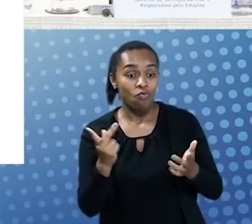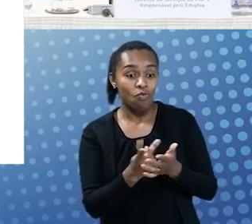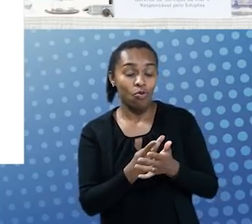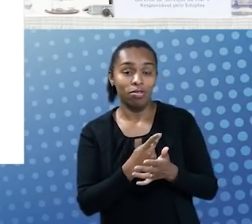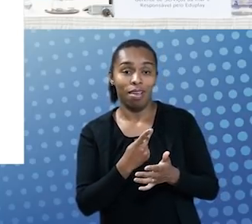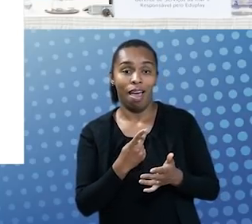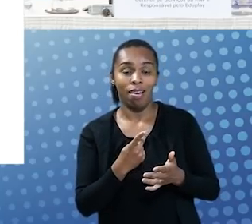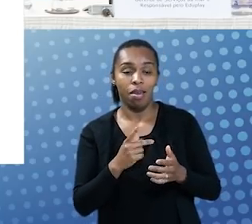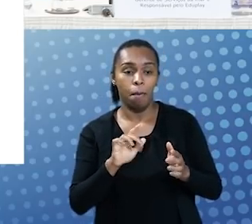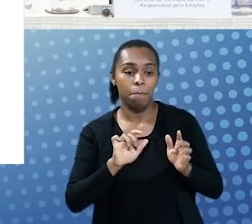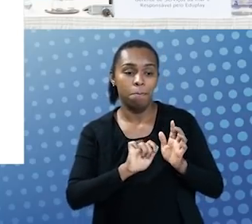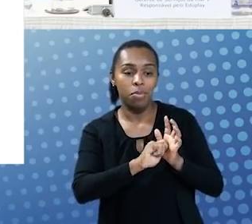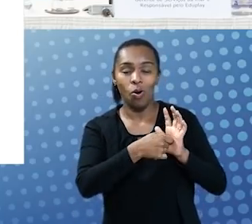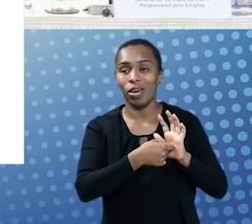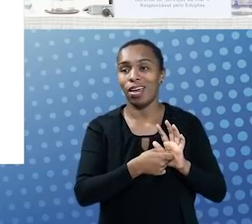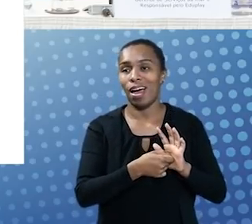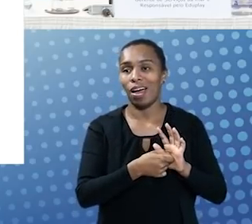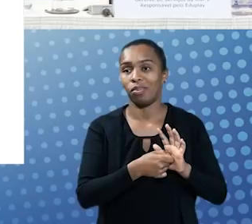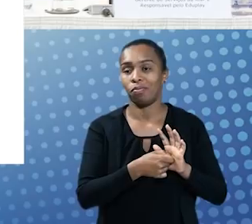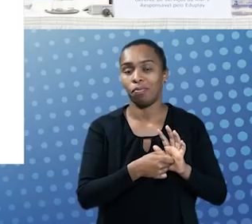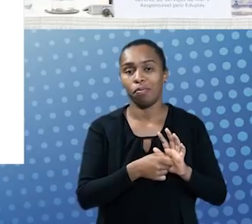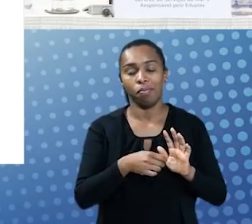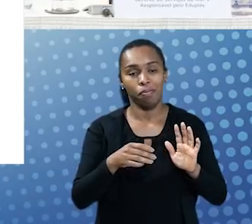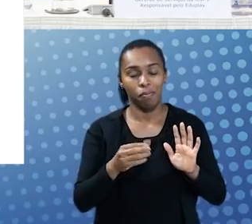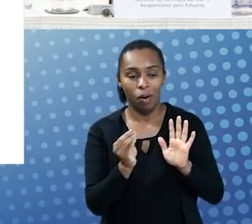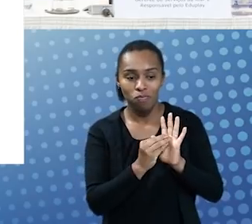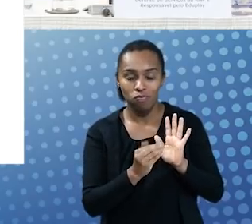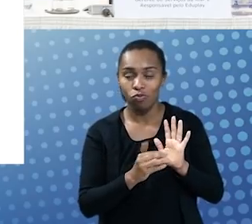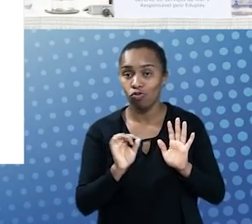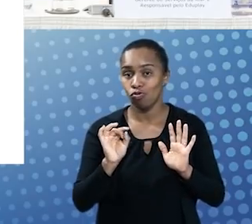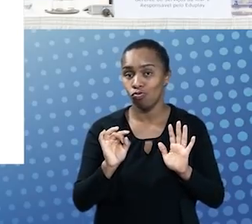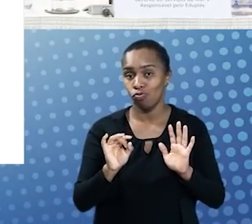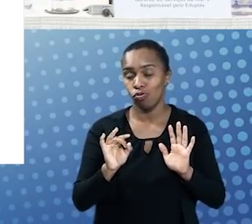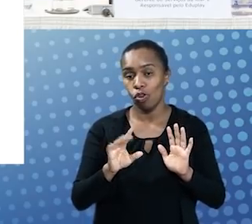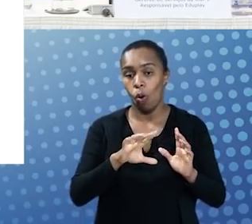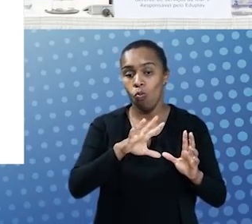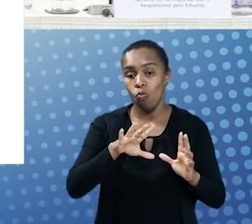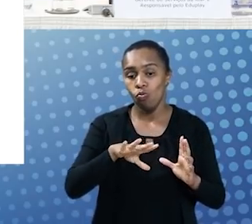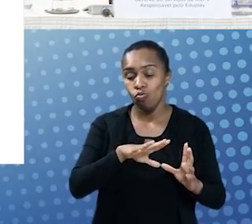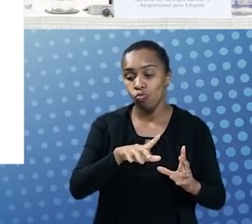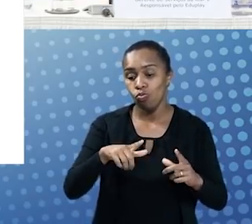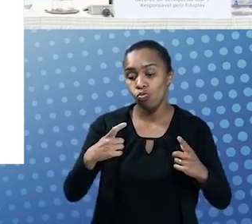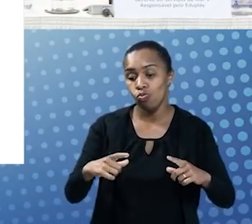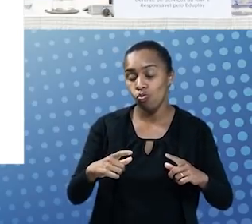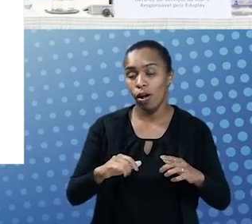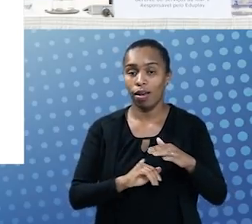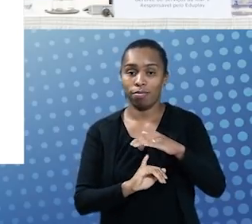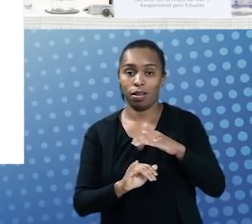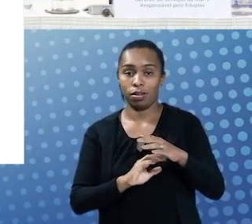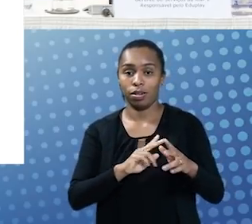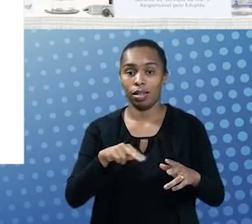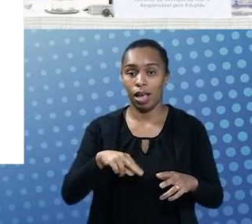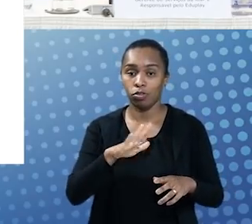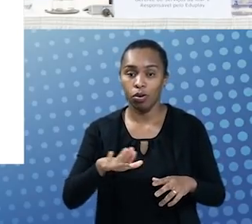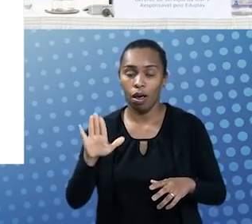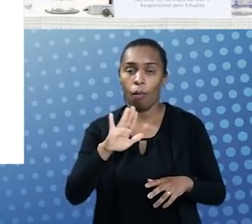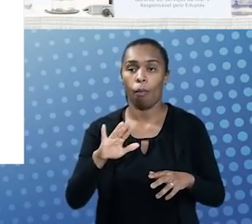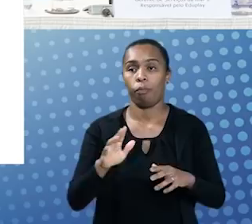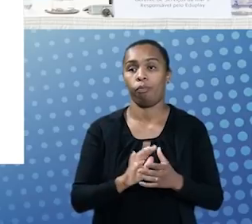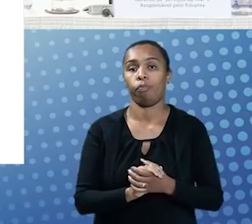que o consumo seja restrito ao território nacional, através dessa ferramenta de geoblocking.